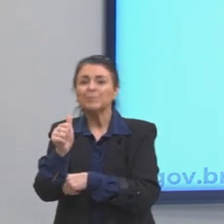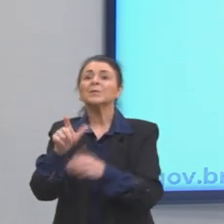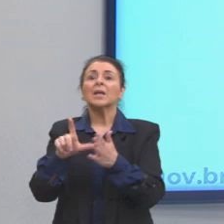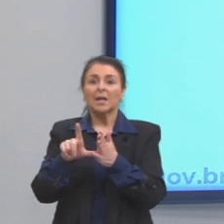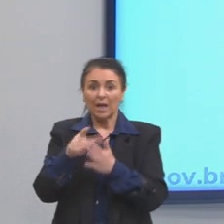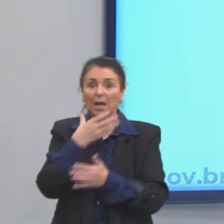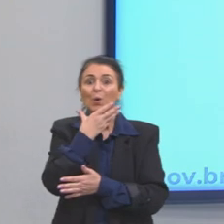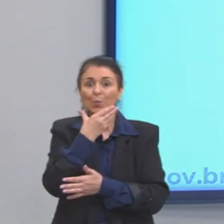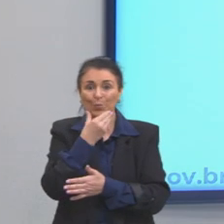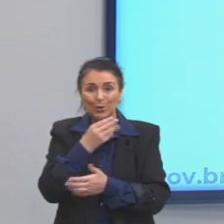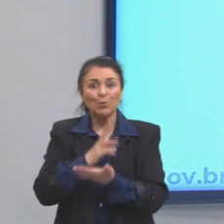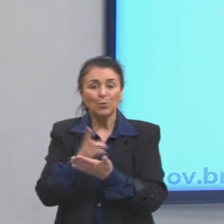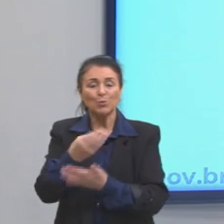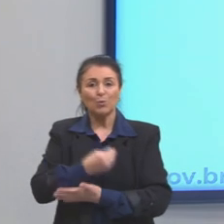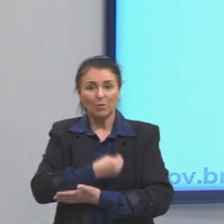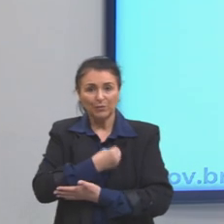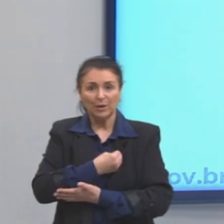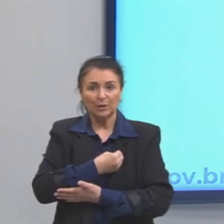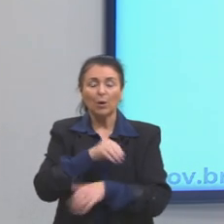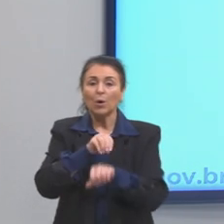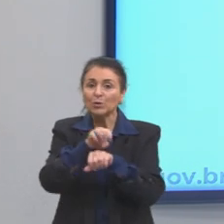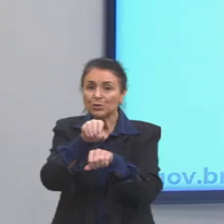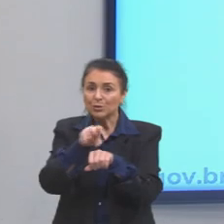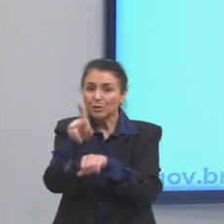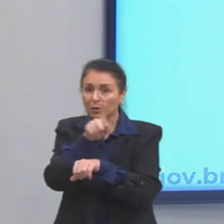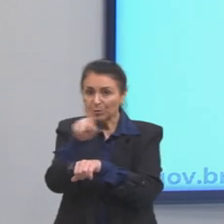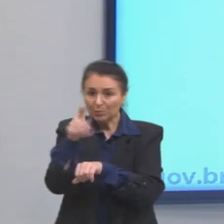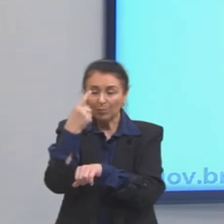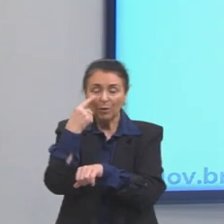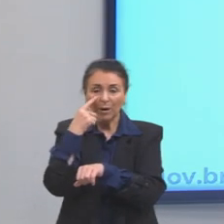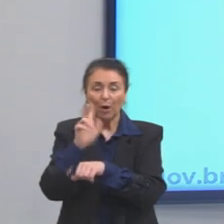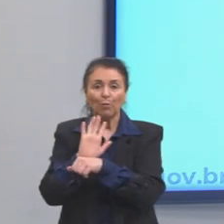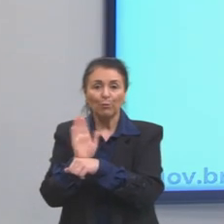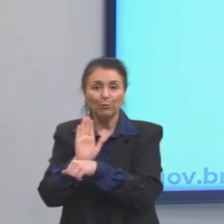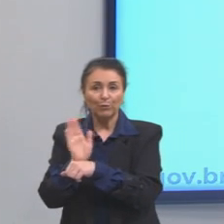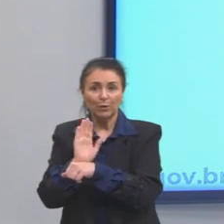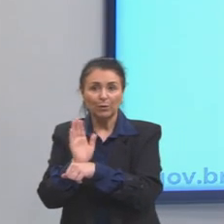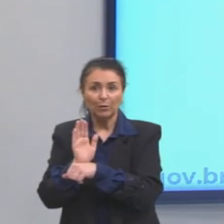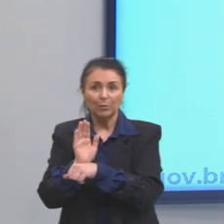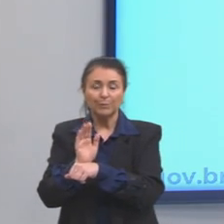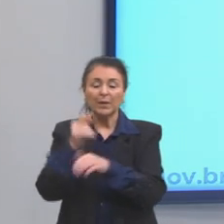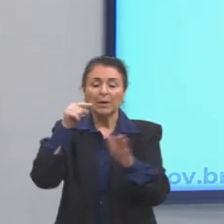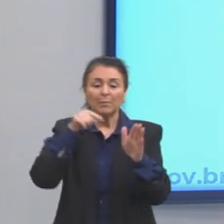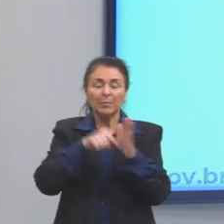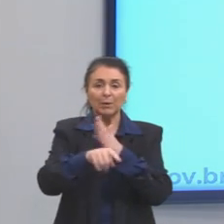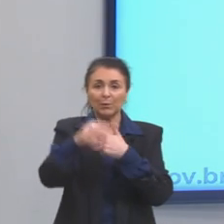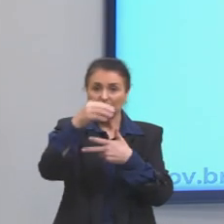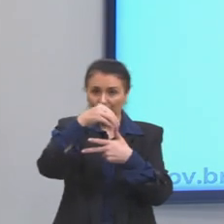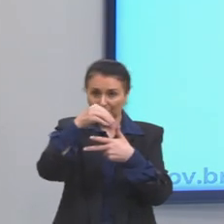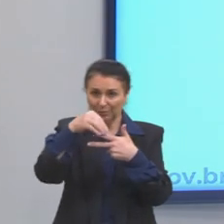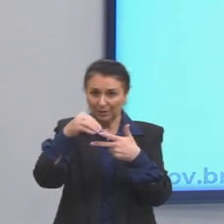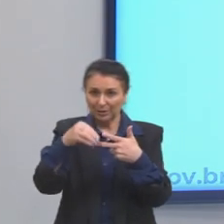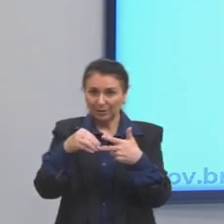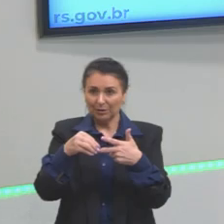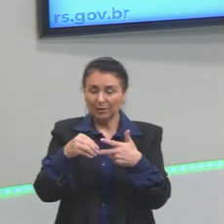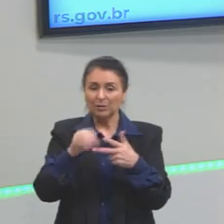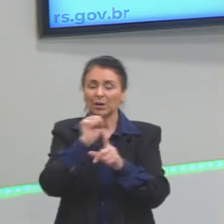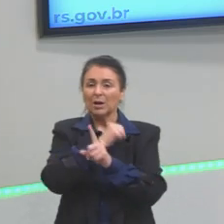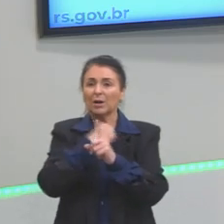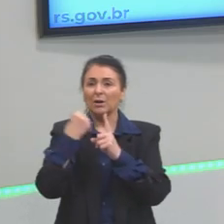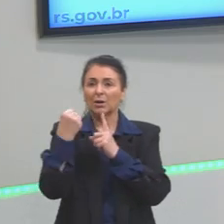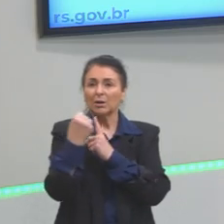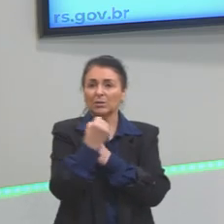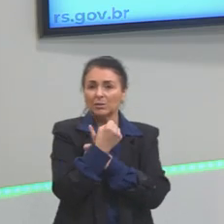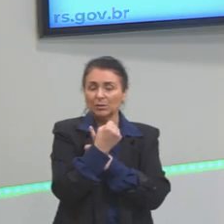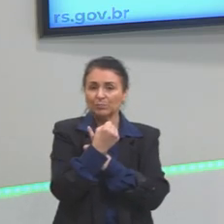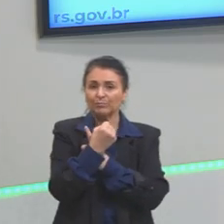vai te auxiliar no entendimento das questões que falamos sobre hoje. Nossas questões do Enem. A sociedade, com